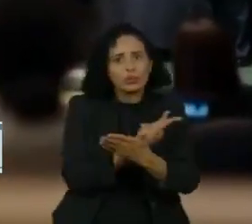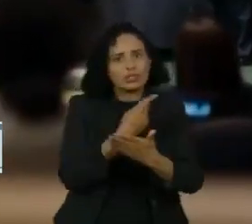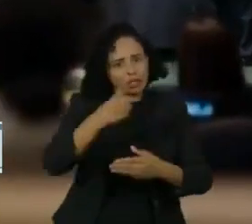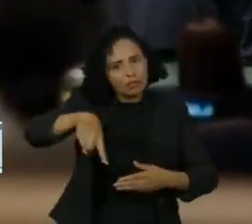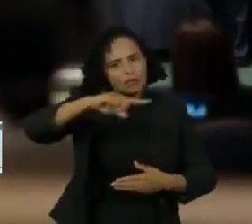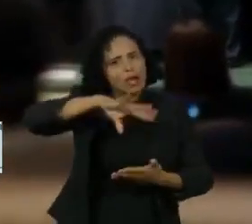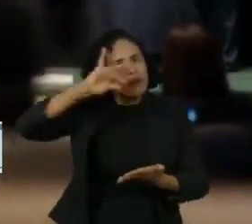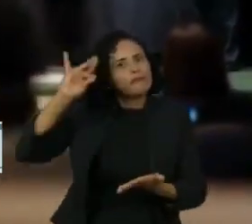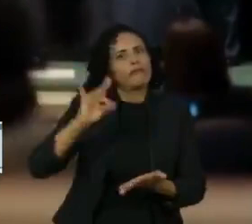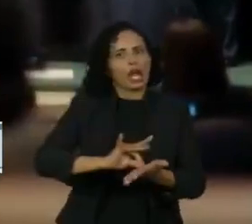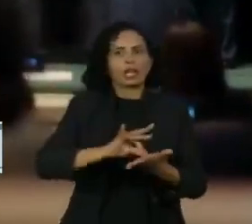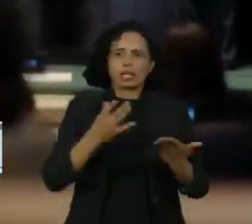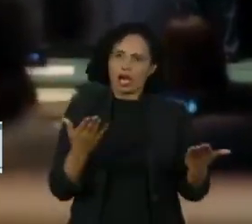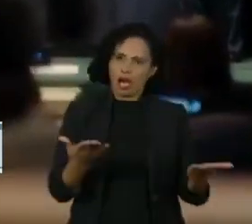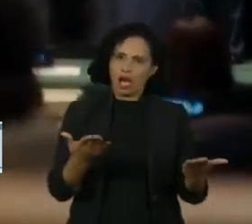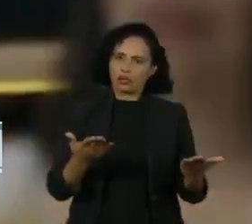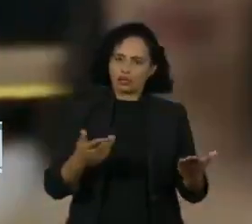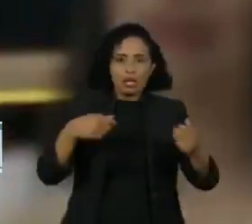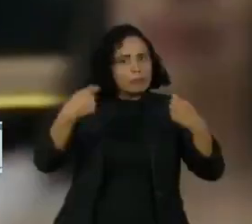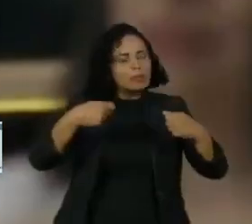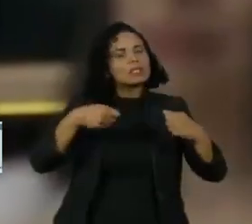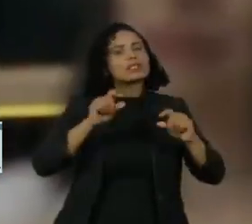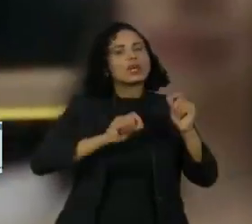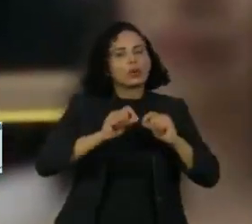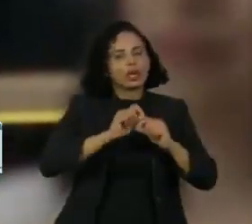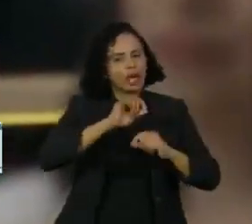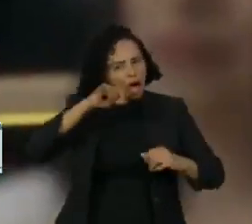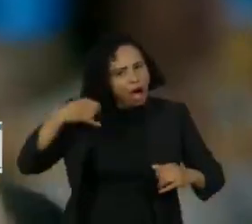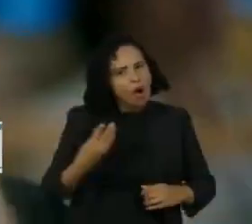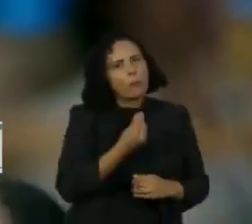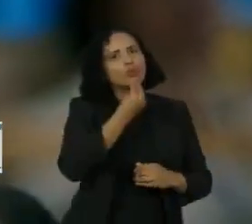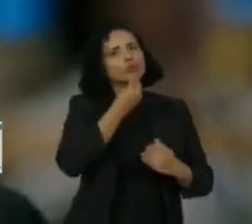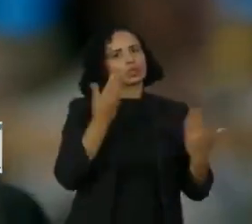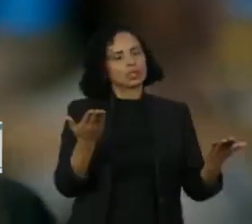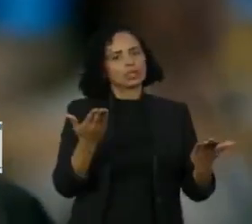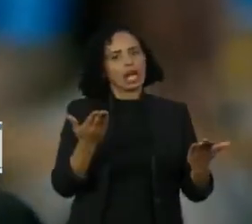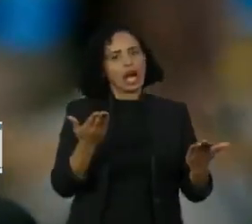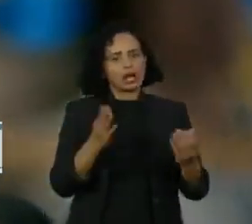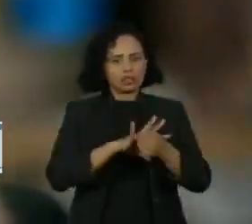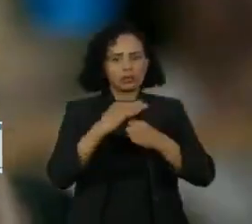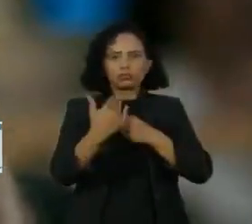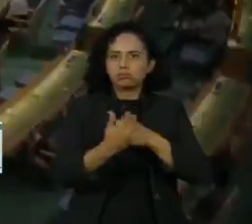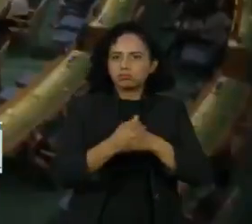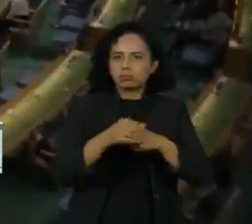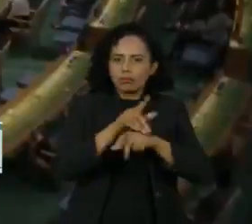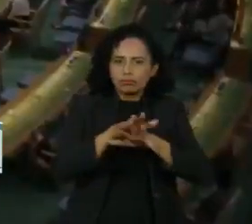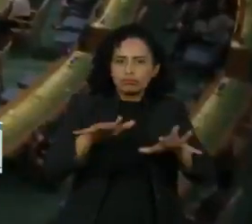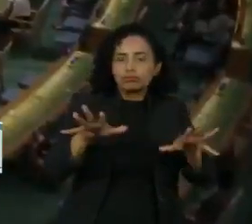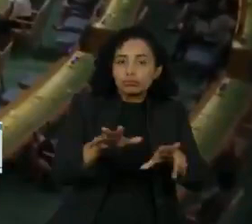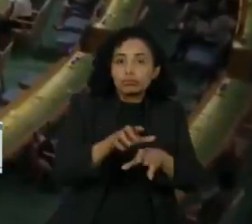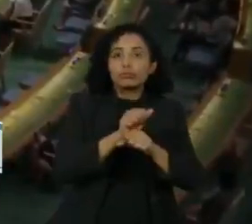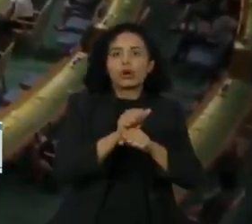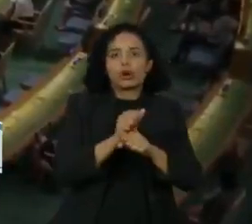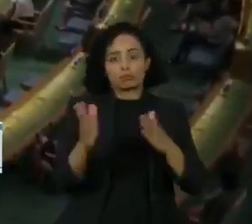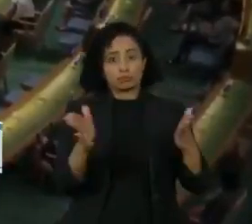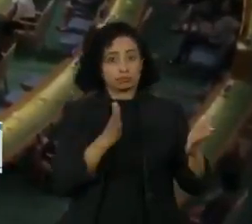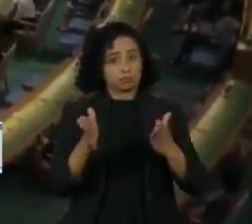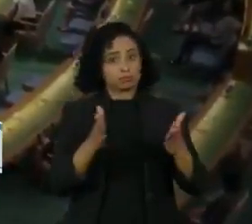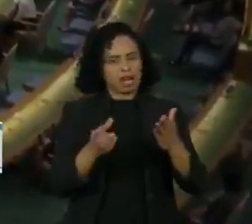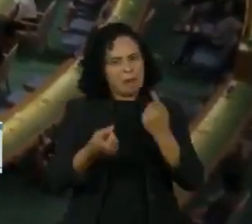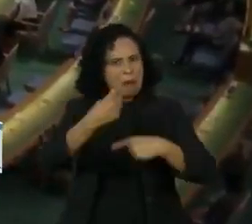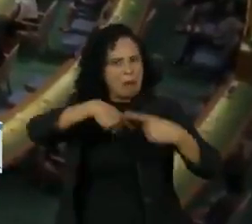Você tem uma grande oportunidade agora. Agora, quando você reabrede suas economias e avançar de essa pandemia, isso é a grande humanidade.